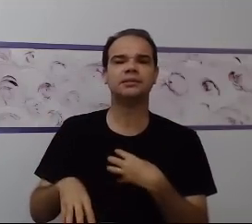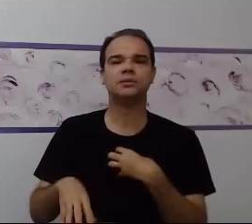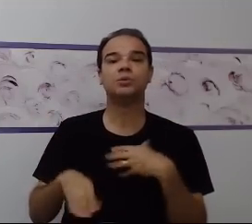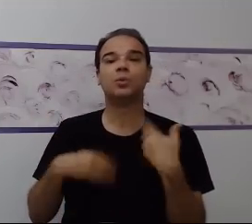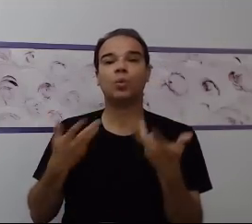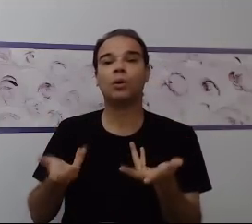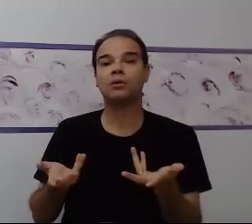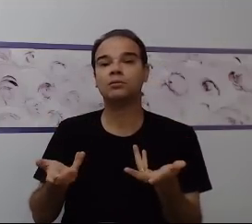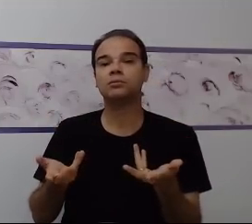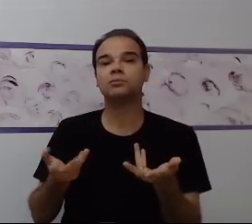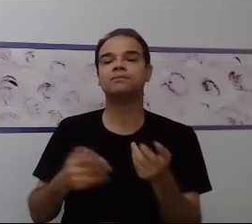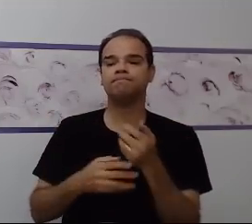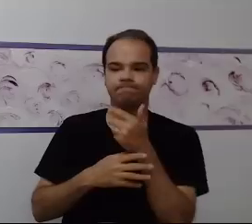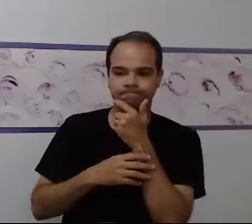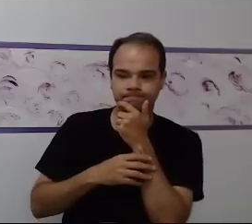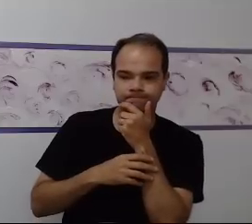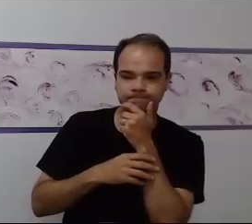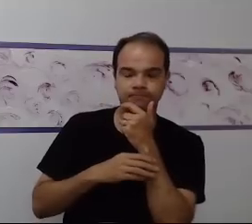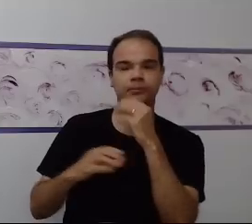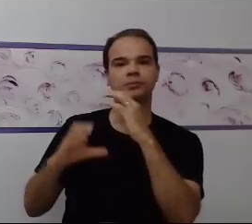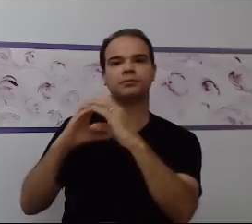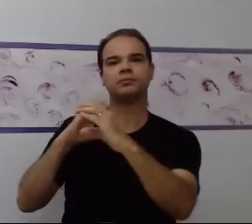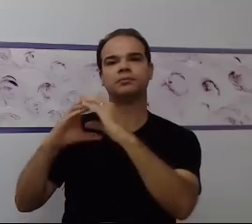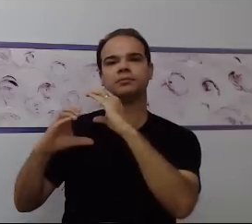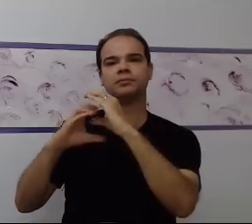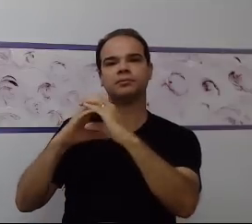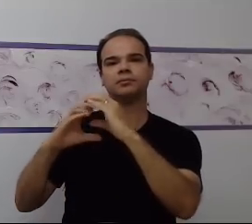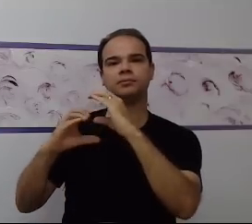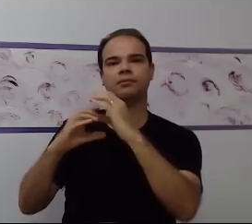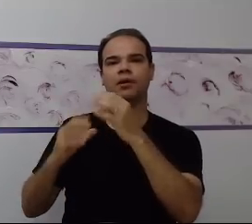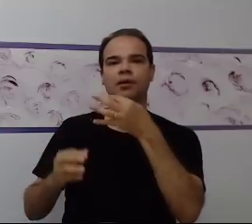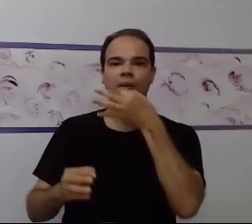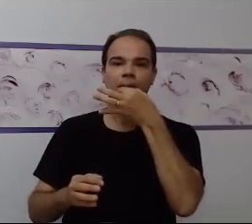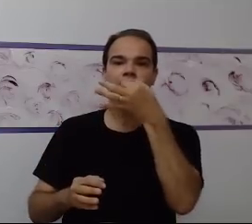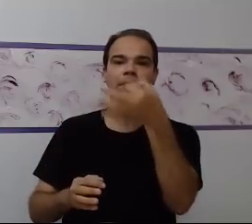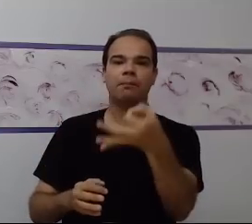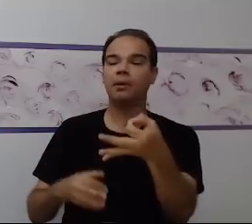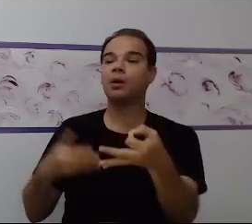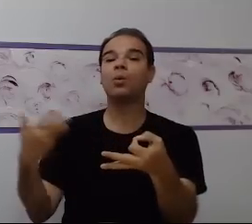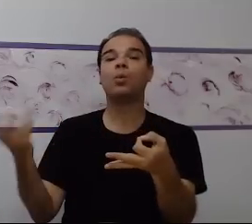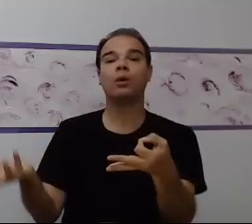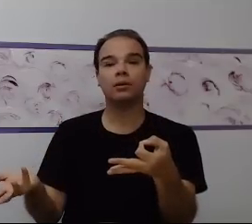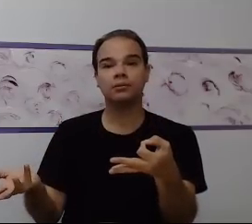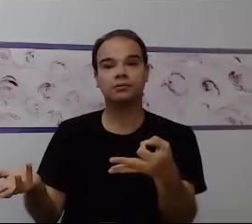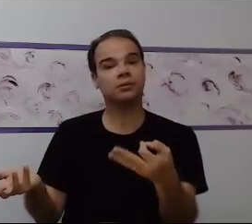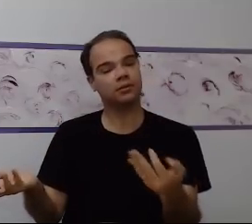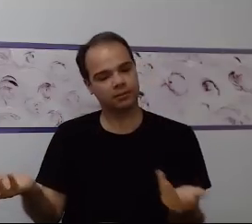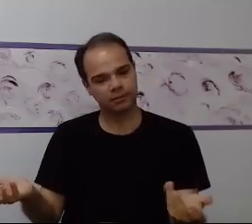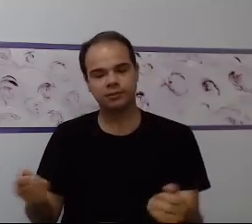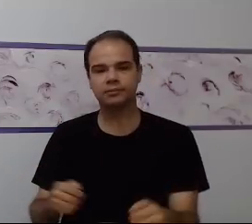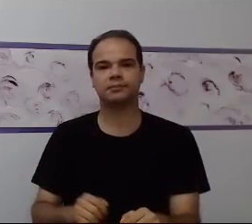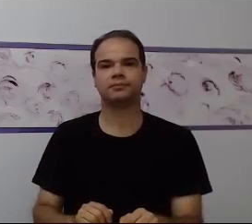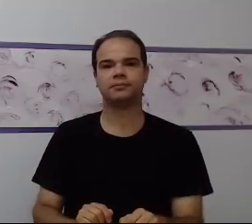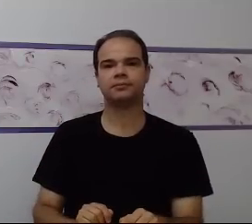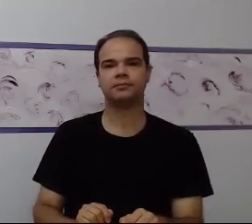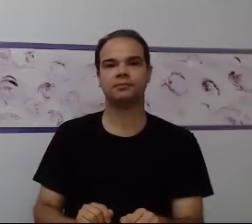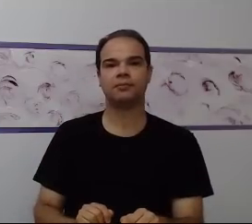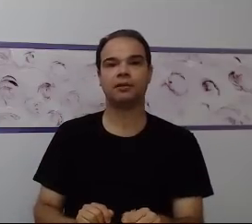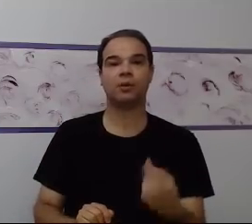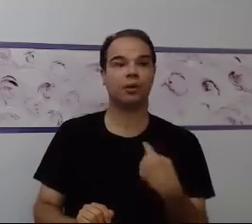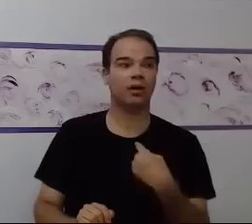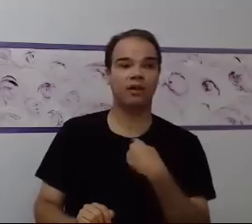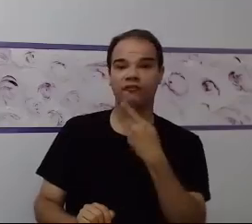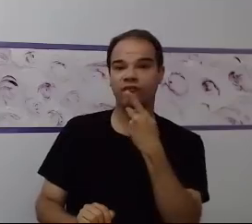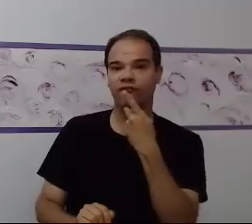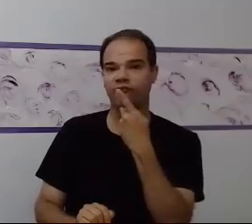sentindo ou buscando ou a opinião dela. E assim também eu preciso pensar em como ela vai receber